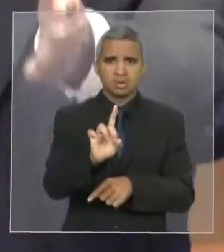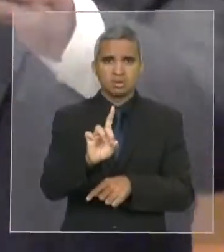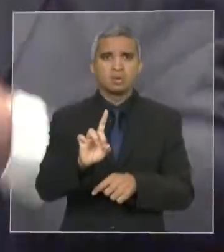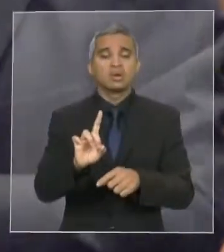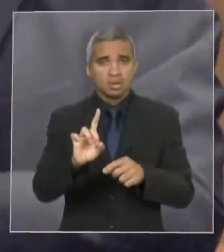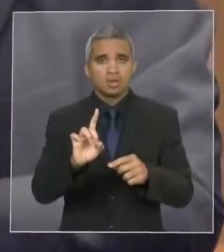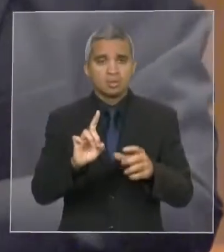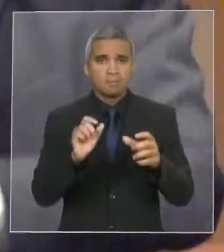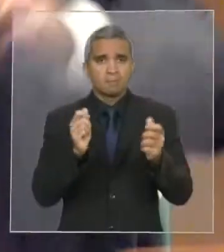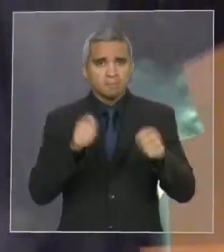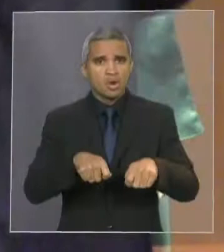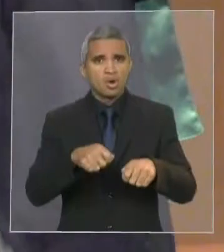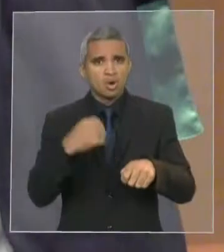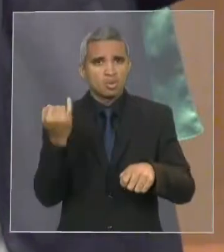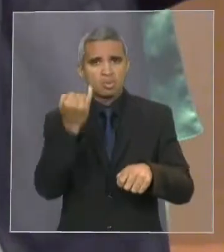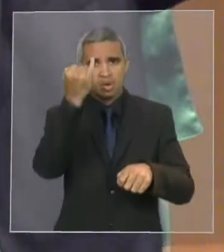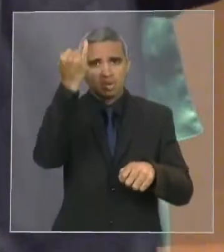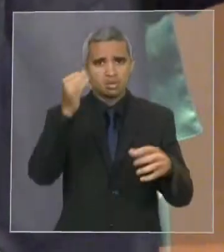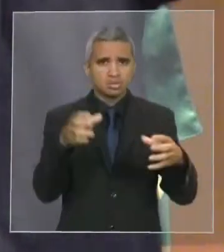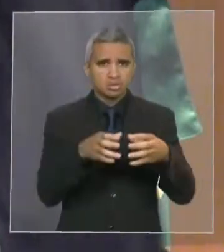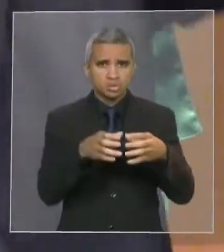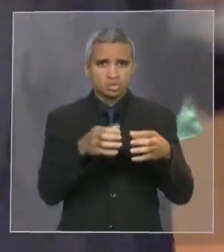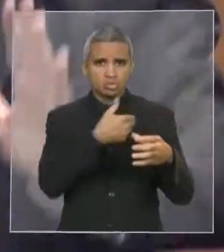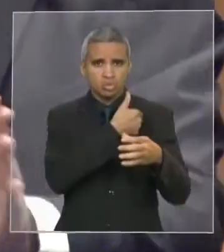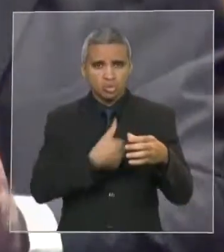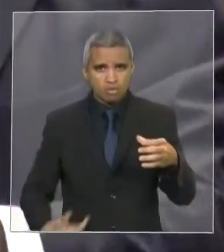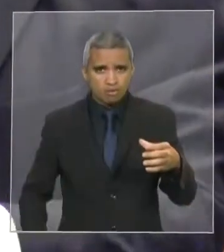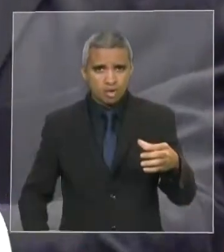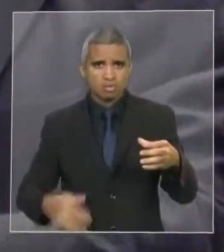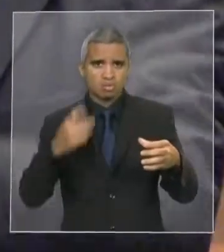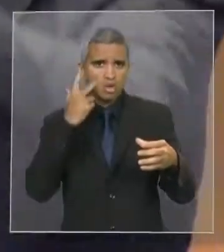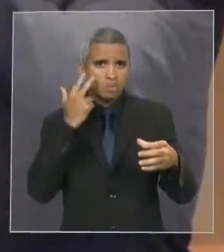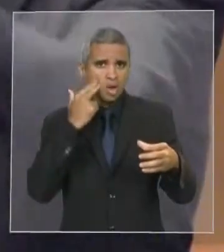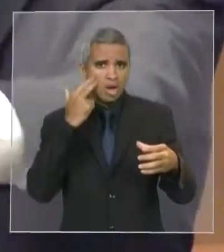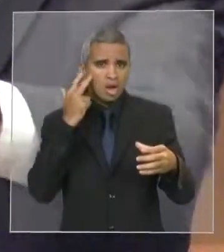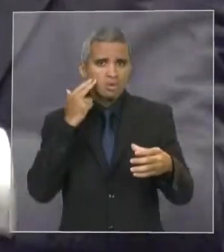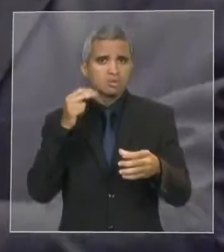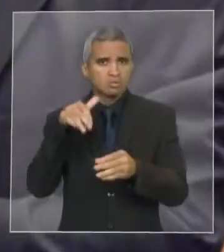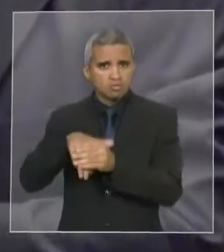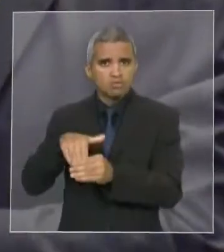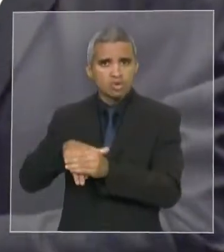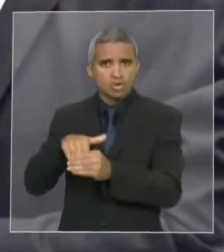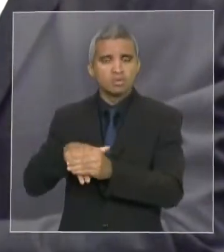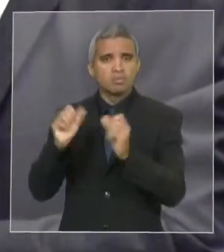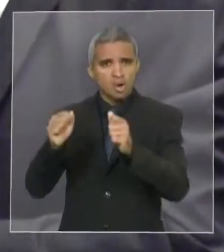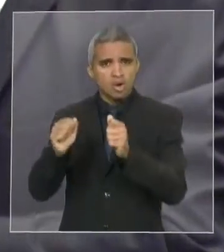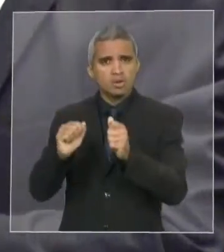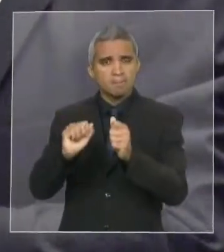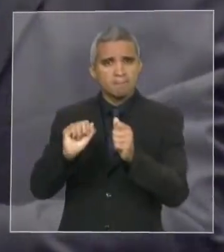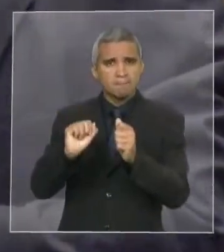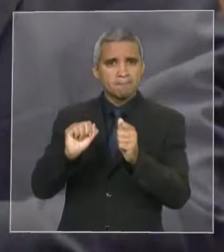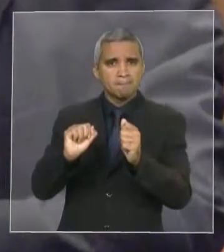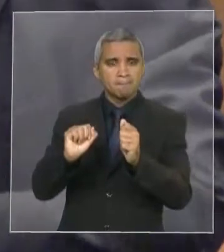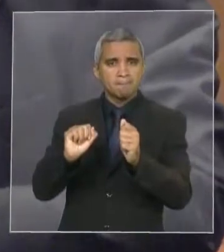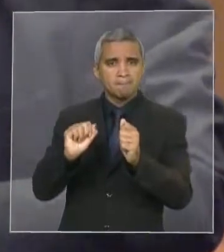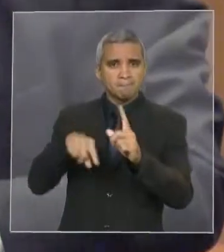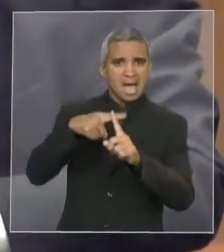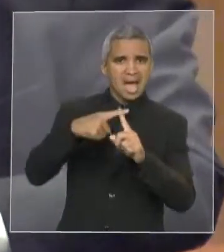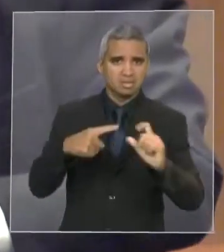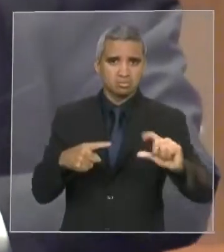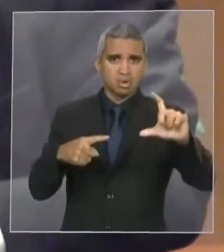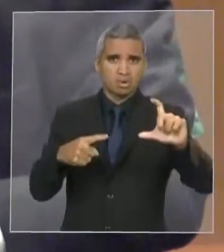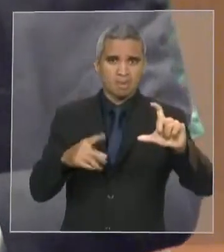majoritários, porque o governo que está aí foi eleito legitimamente, então ele pode ter até a maioria dos conselhos. Agora tirar a